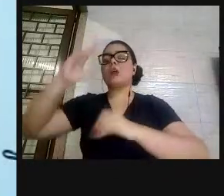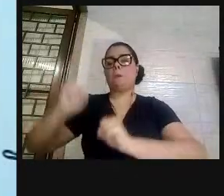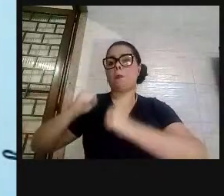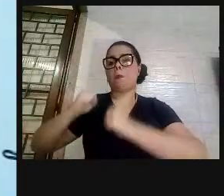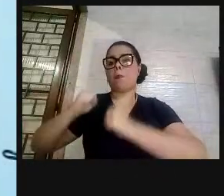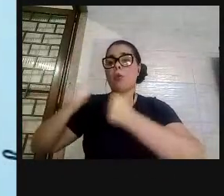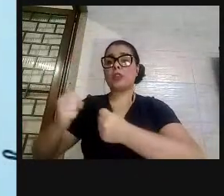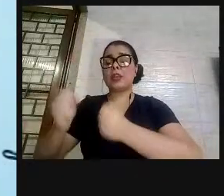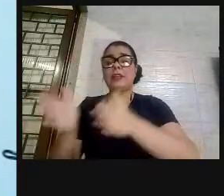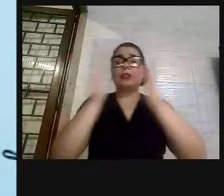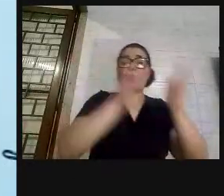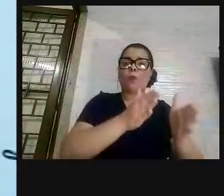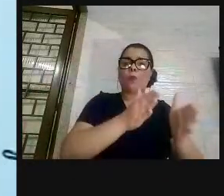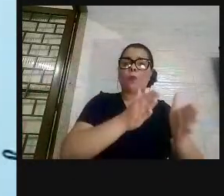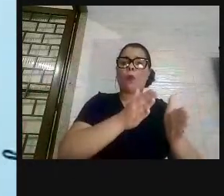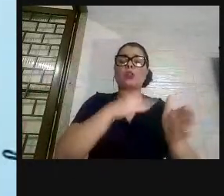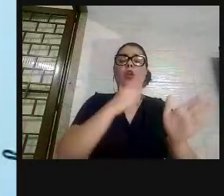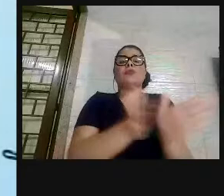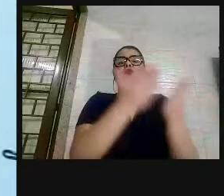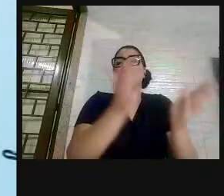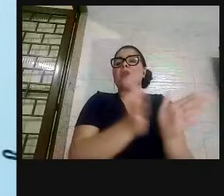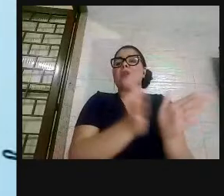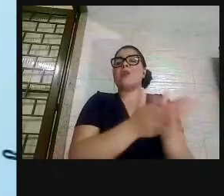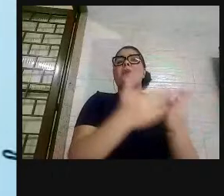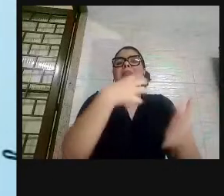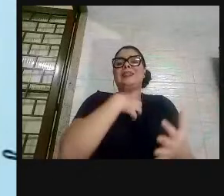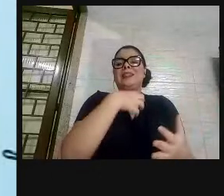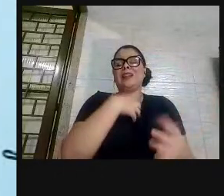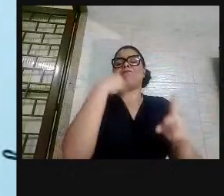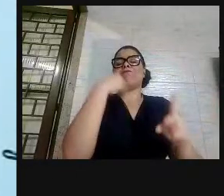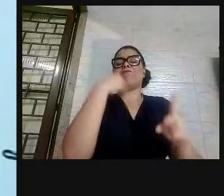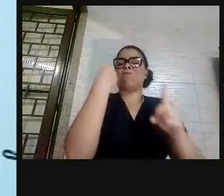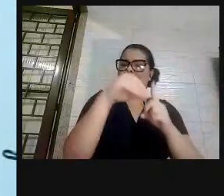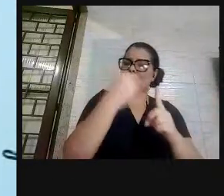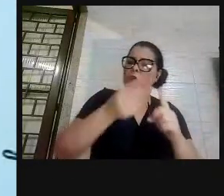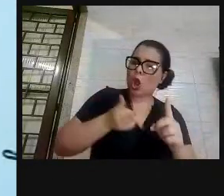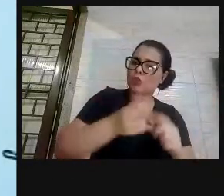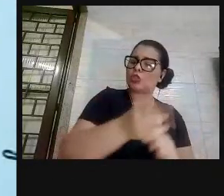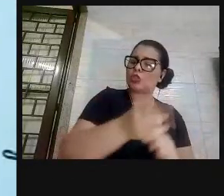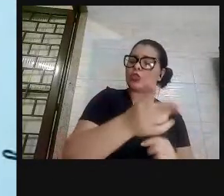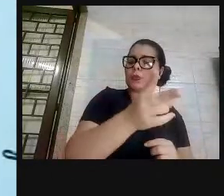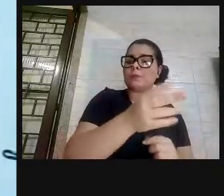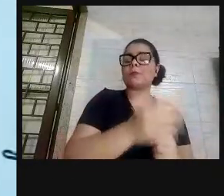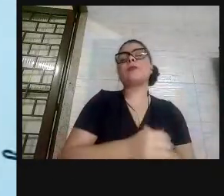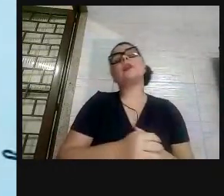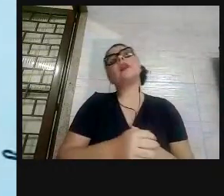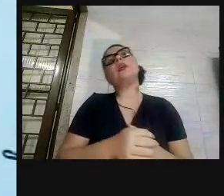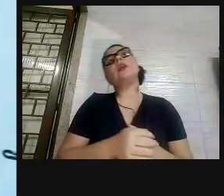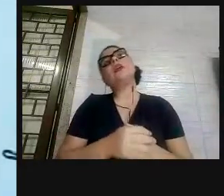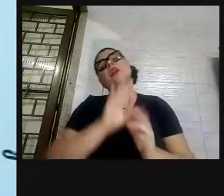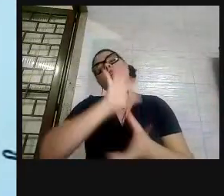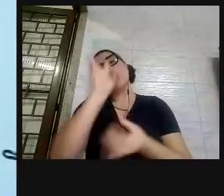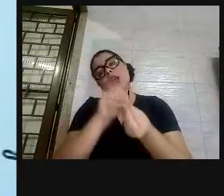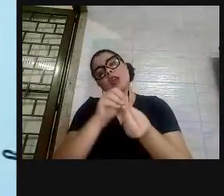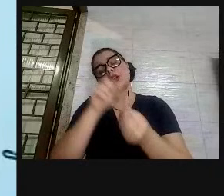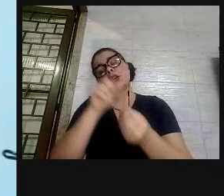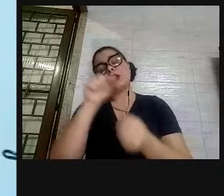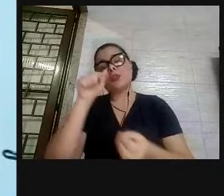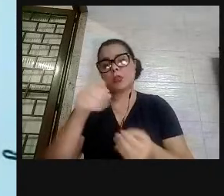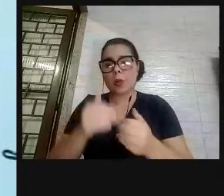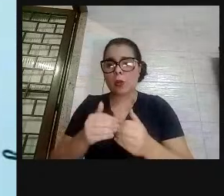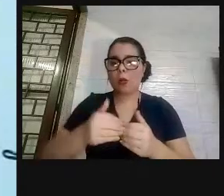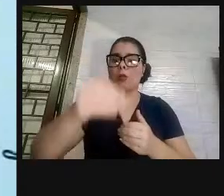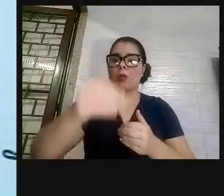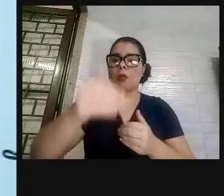e os pobres vão sofrer as consequências desse processo. Do outro modo, é isso como ponto de partida